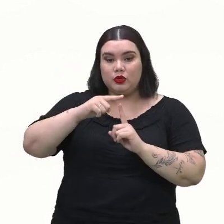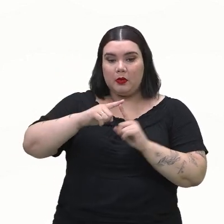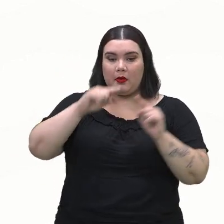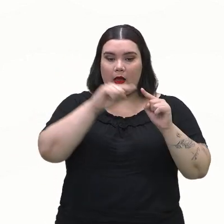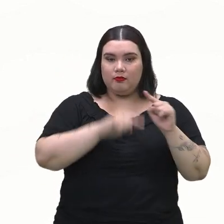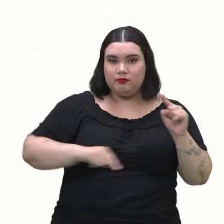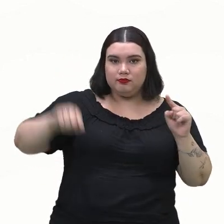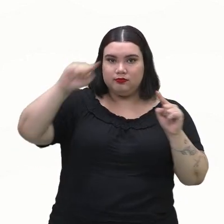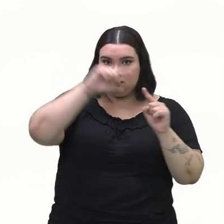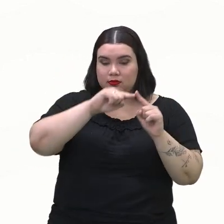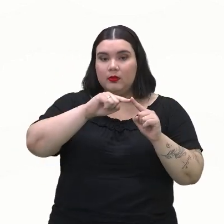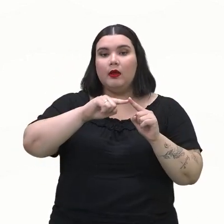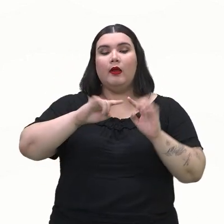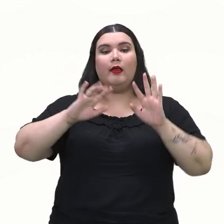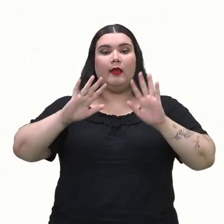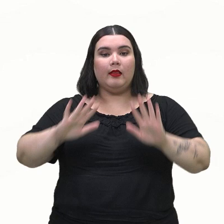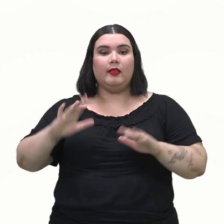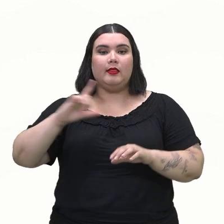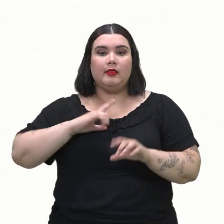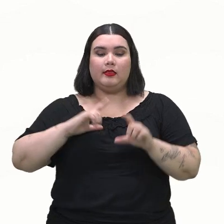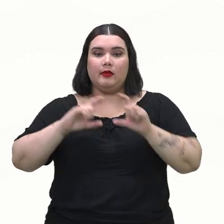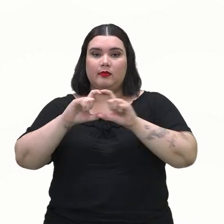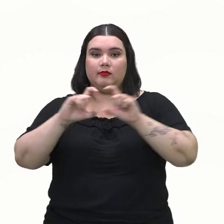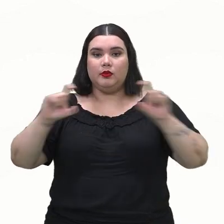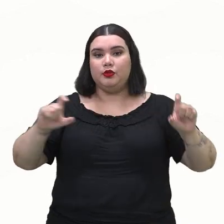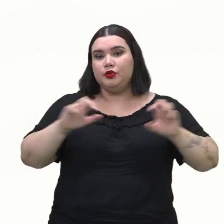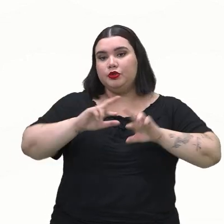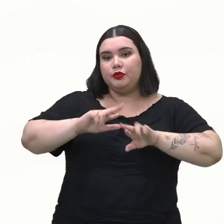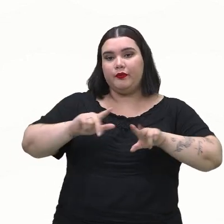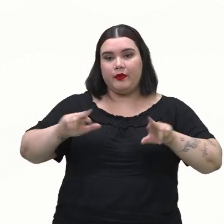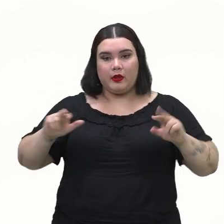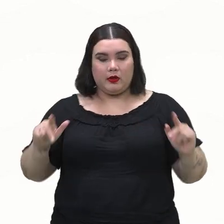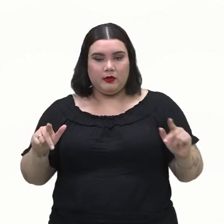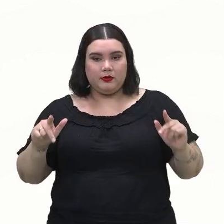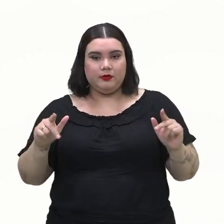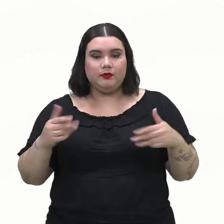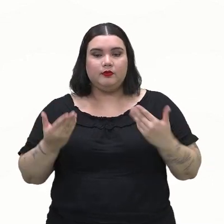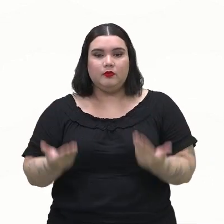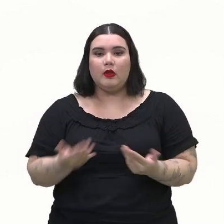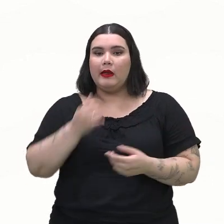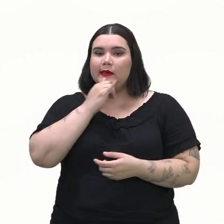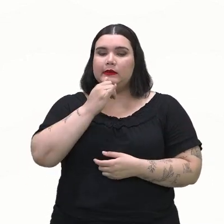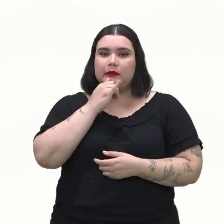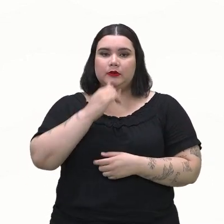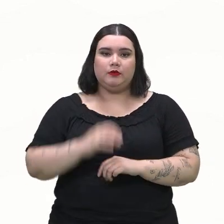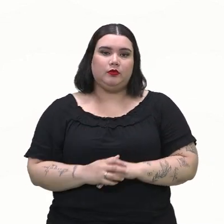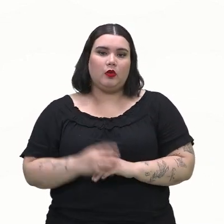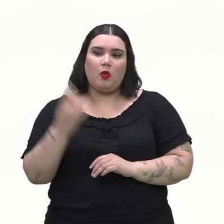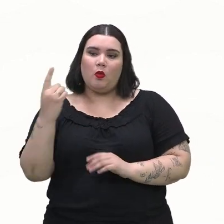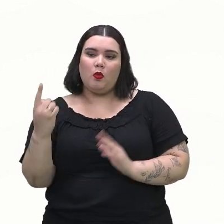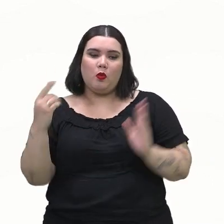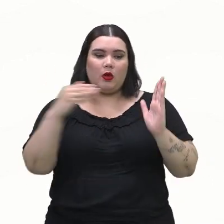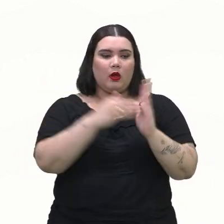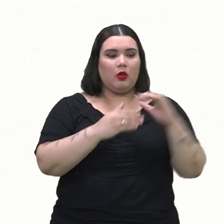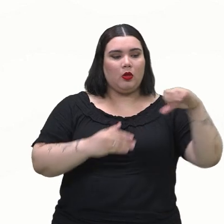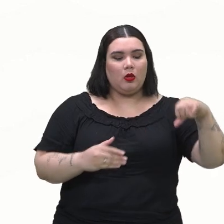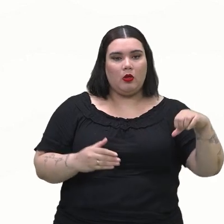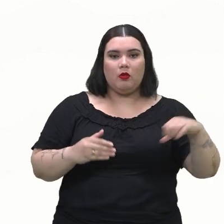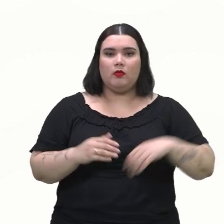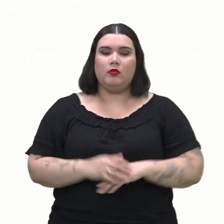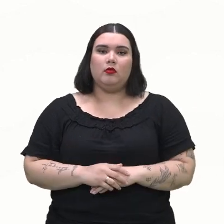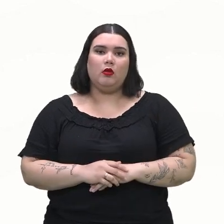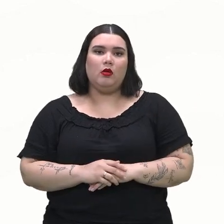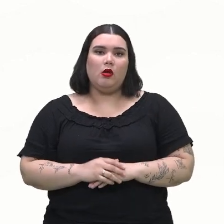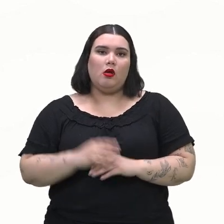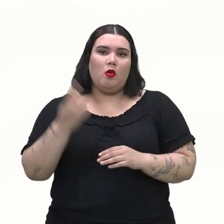a gente vai ter espaço amostral diferente. Então, a gente pode ter roletas que vão de 1 até 9, roletas